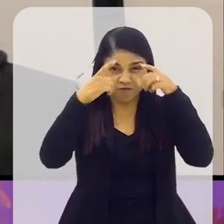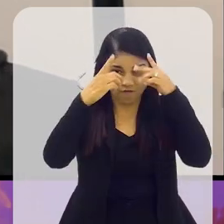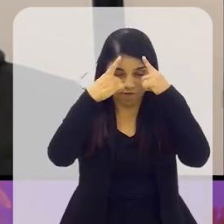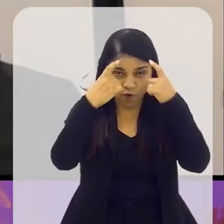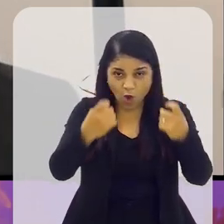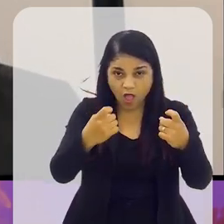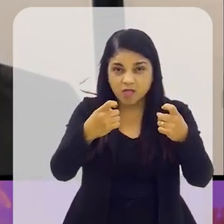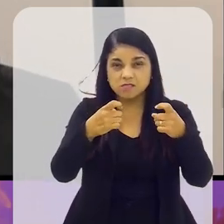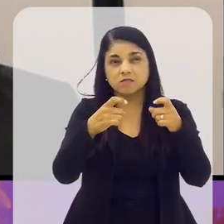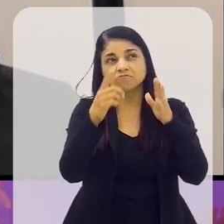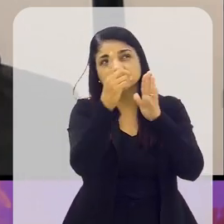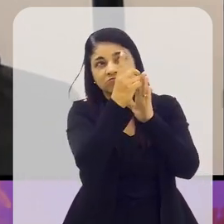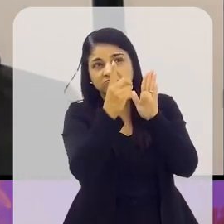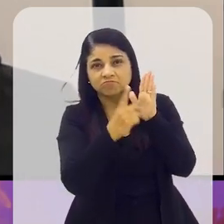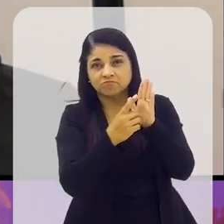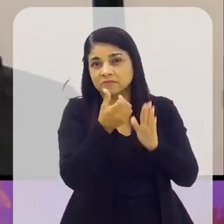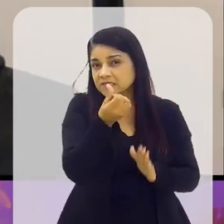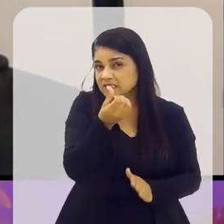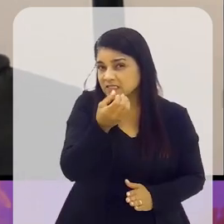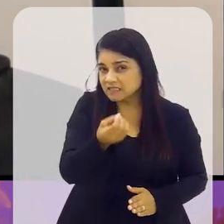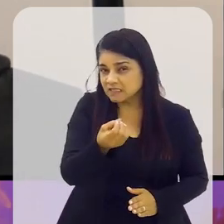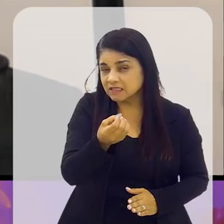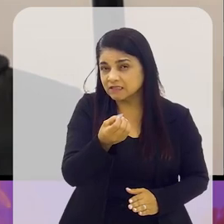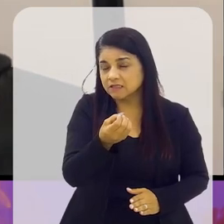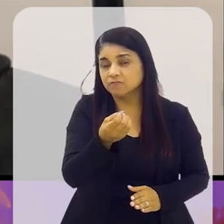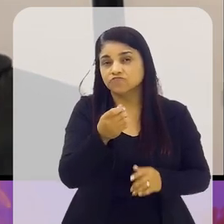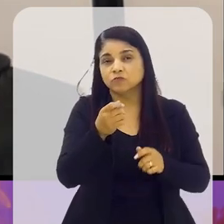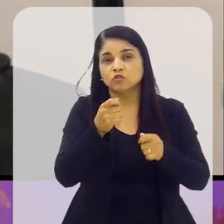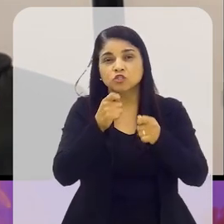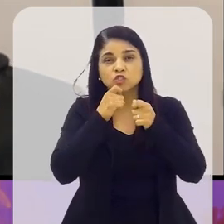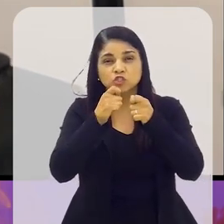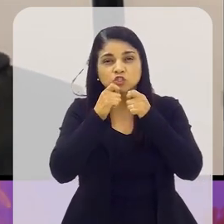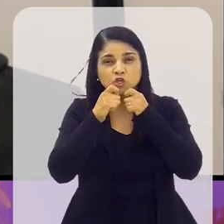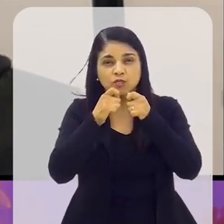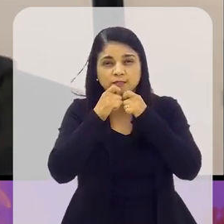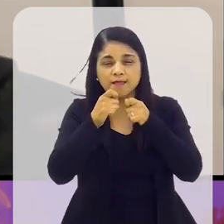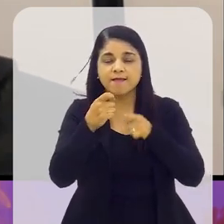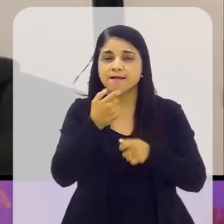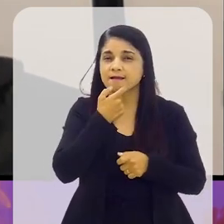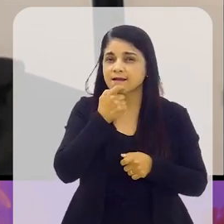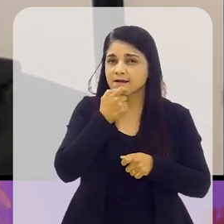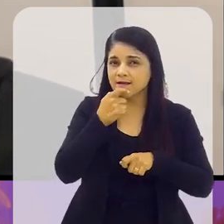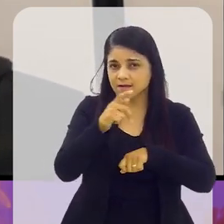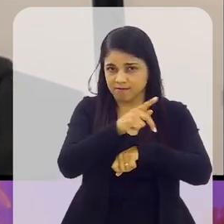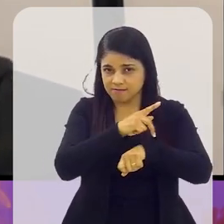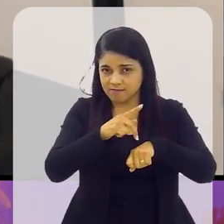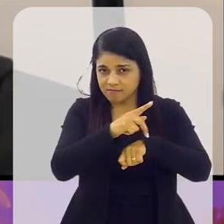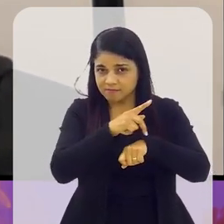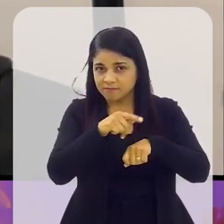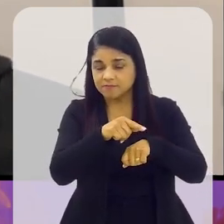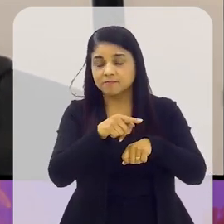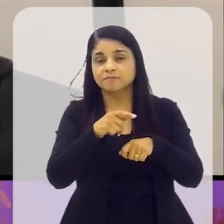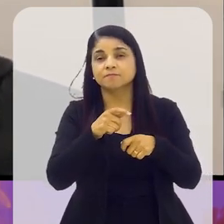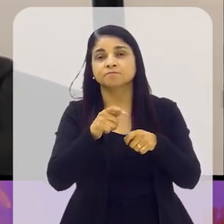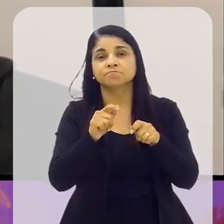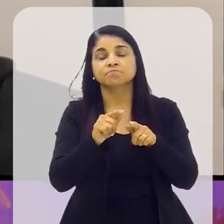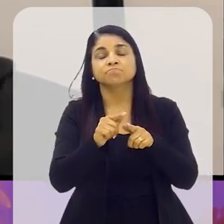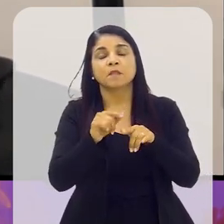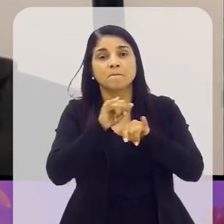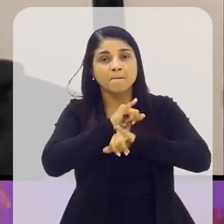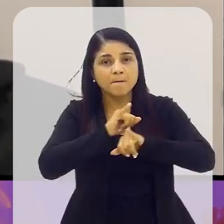na década de 60, quando os jornais ingleses, por uma série de razões que não vêm aqui, eles